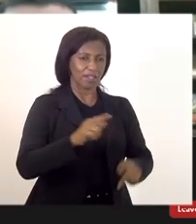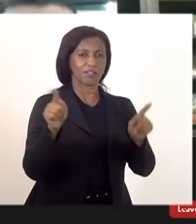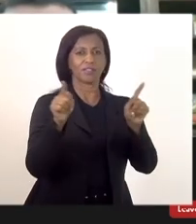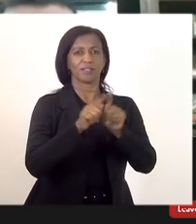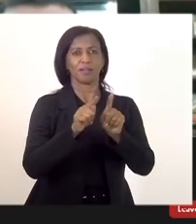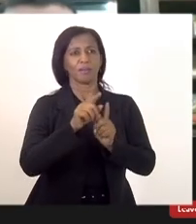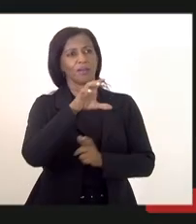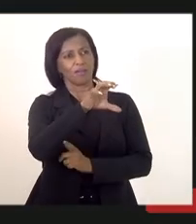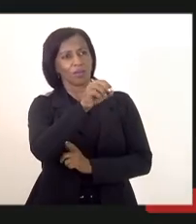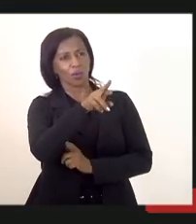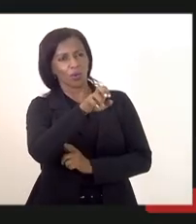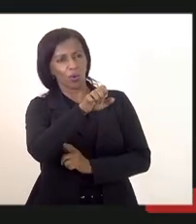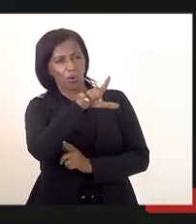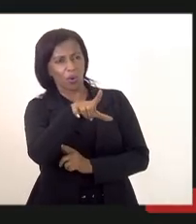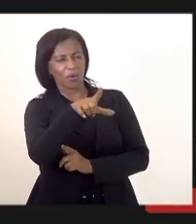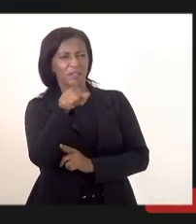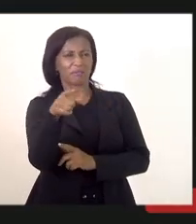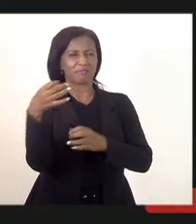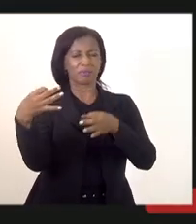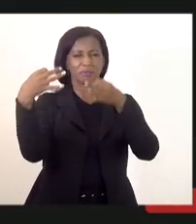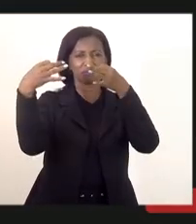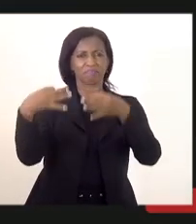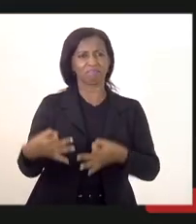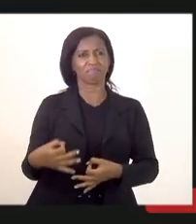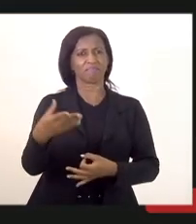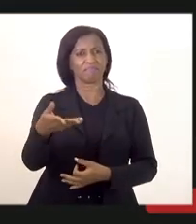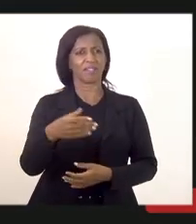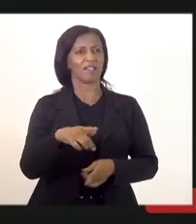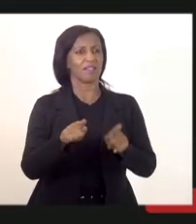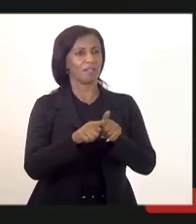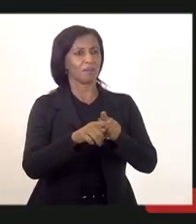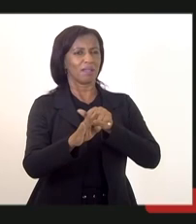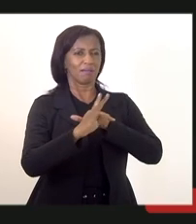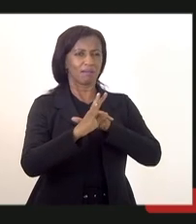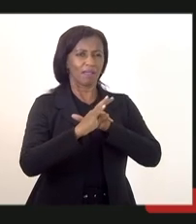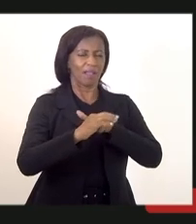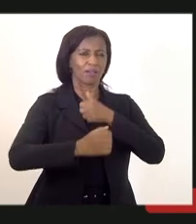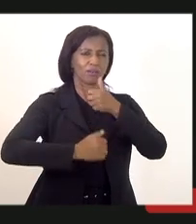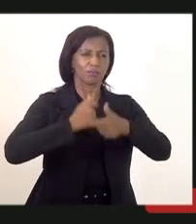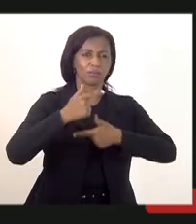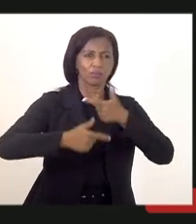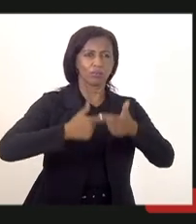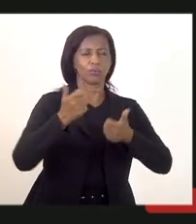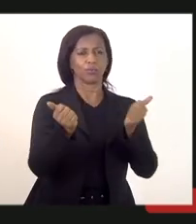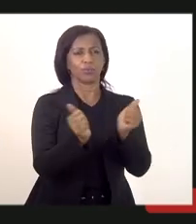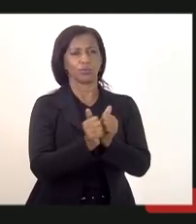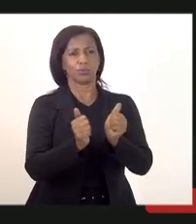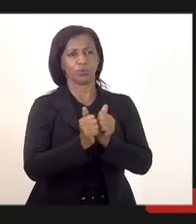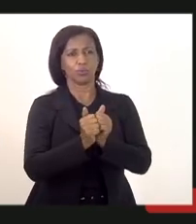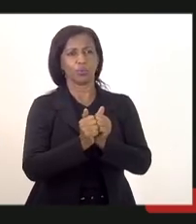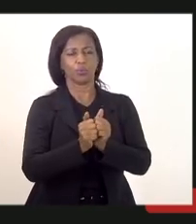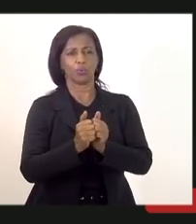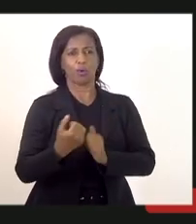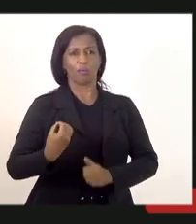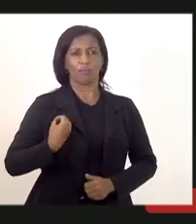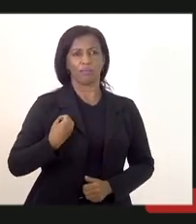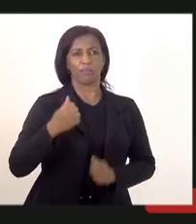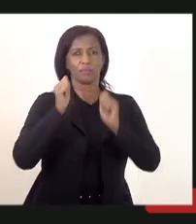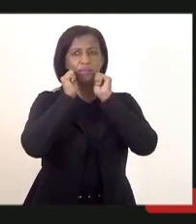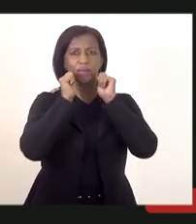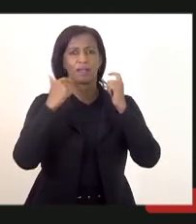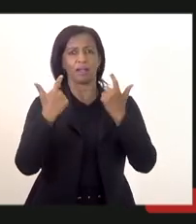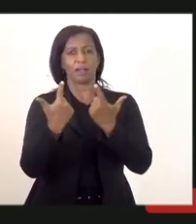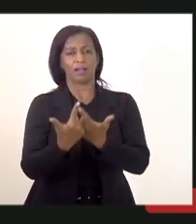coronel fazer essa justiça que os técnicos de enfermagem também estiveram na luta estiveram presentes na alérgica e assim